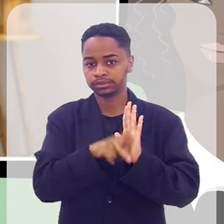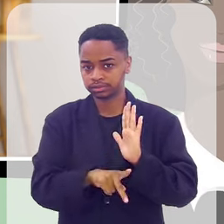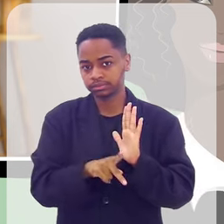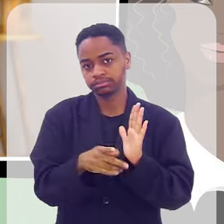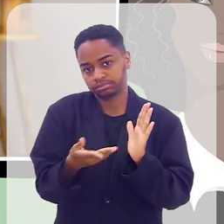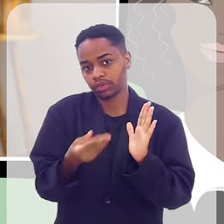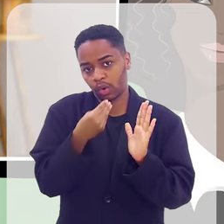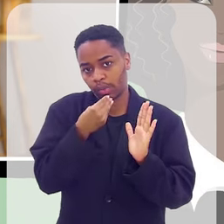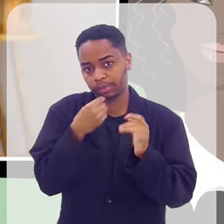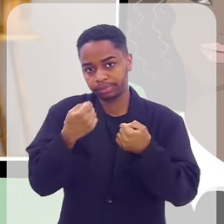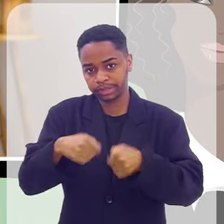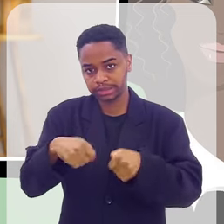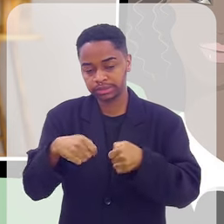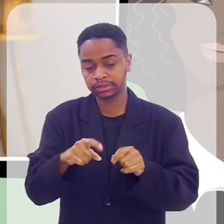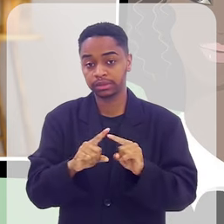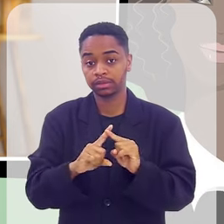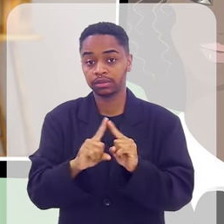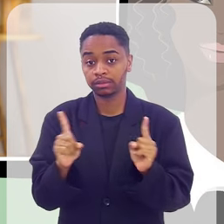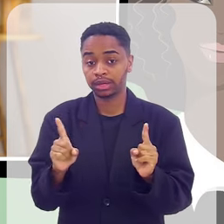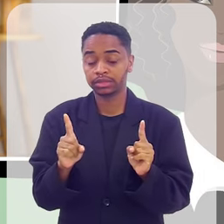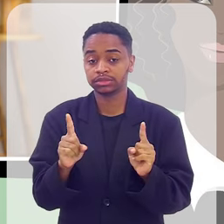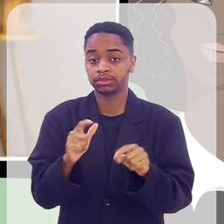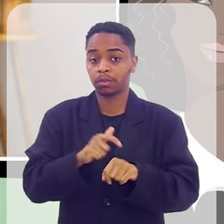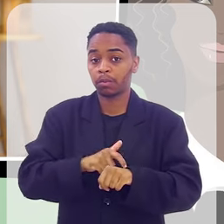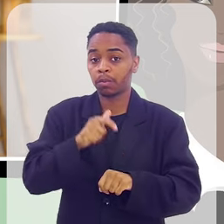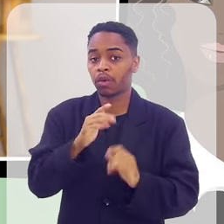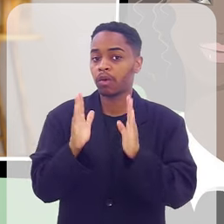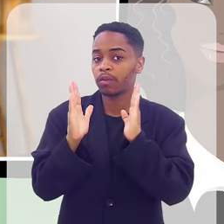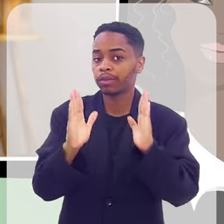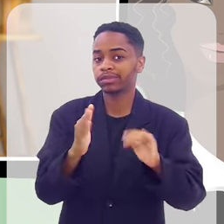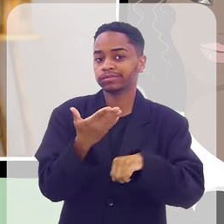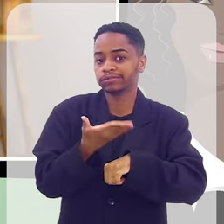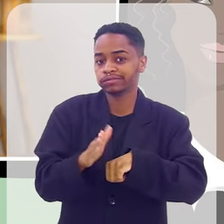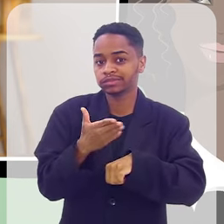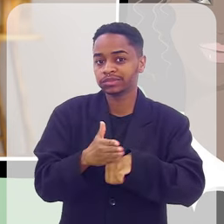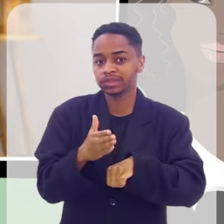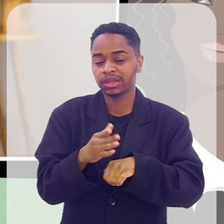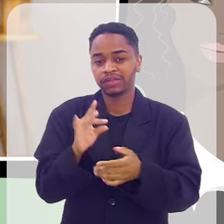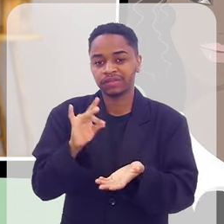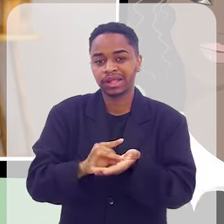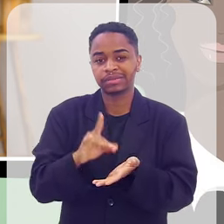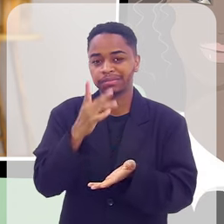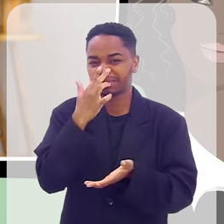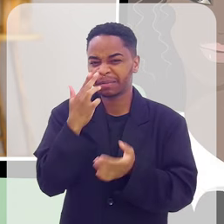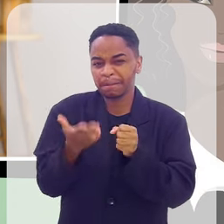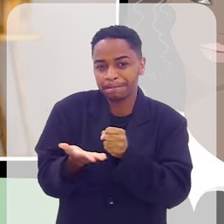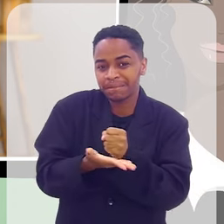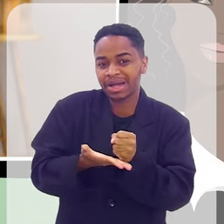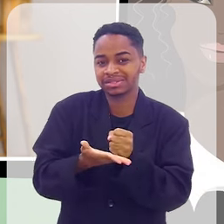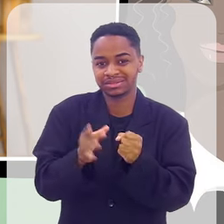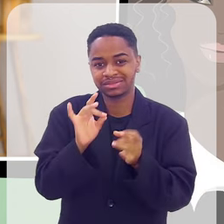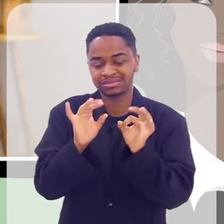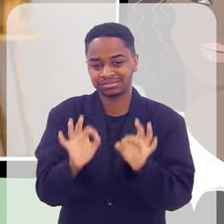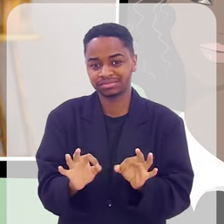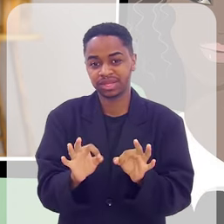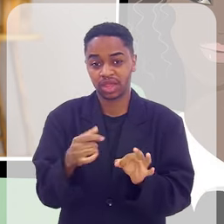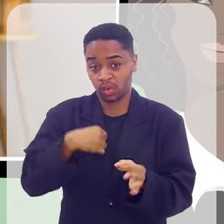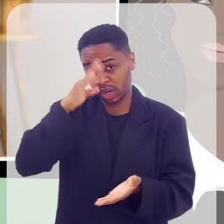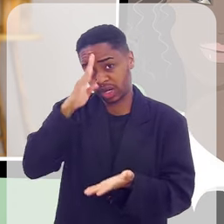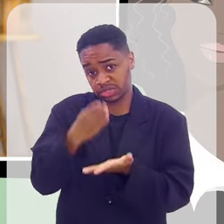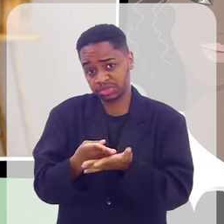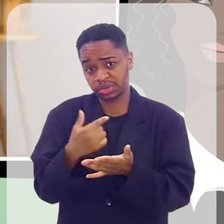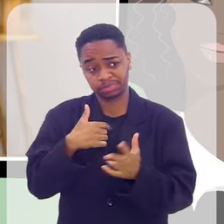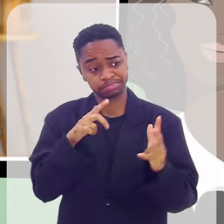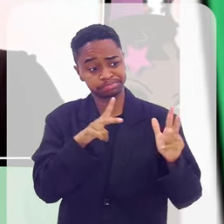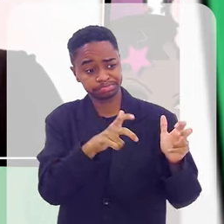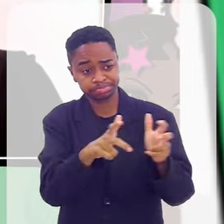é completamente necessário, mas esse treinamento que é a força motriz do projeto, acredito eu, pelo que eu